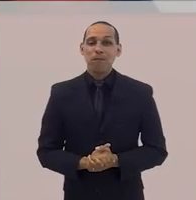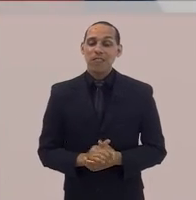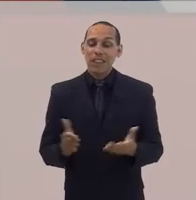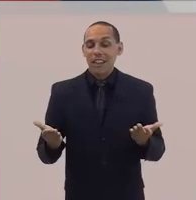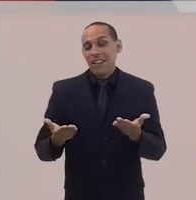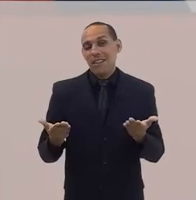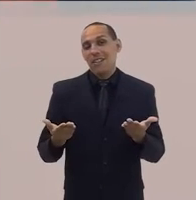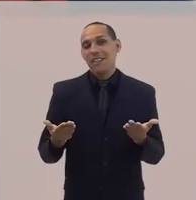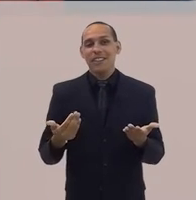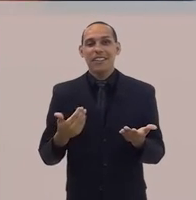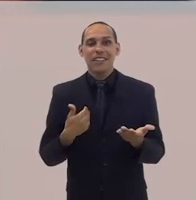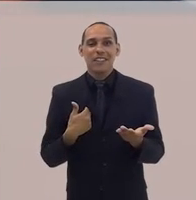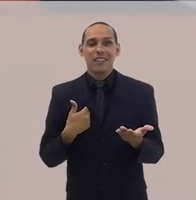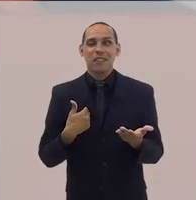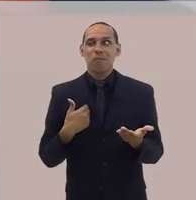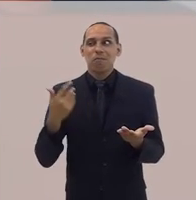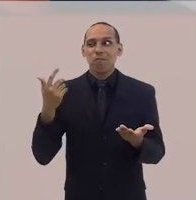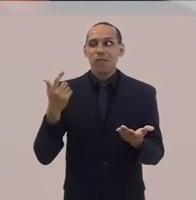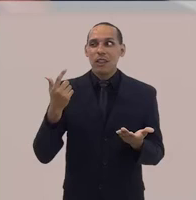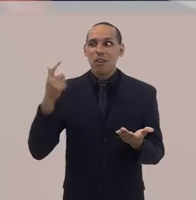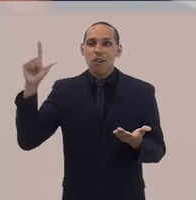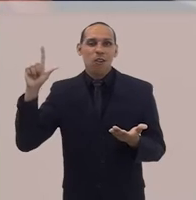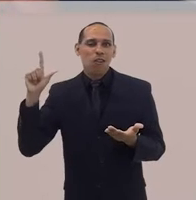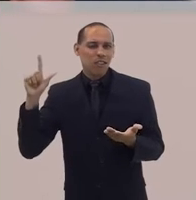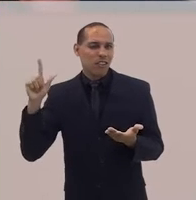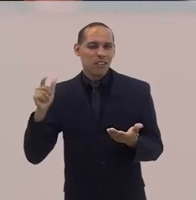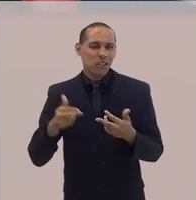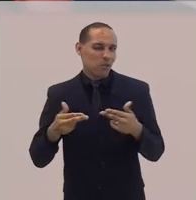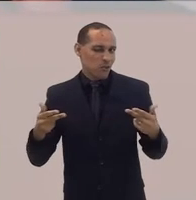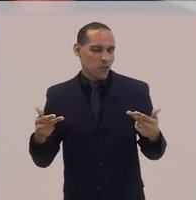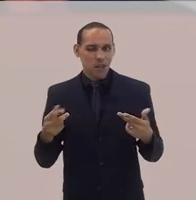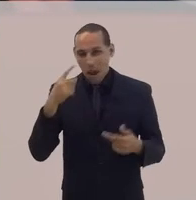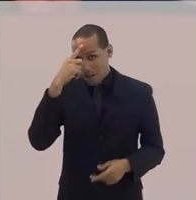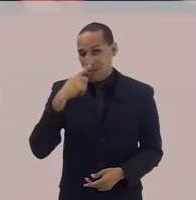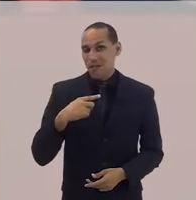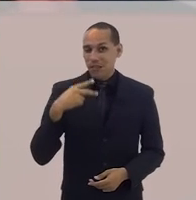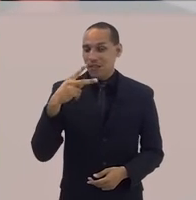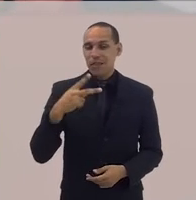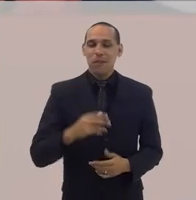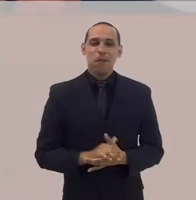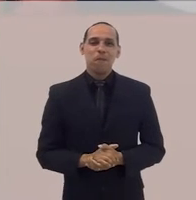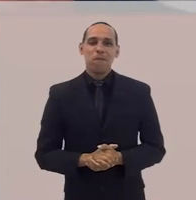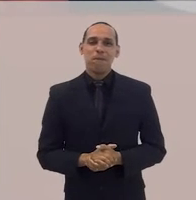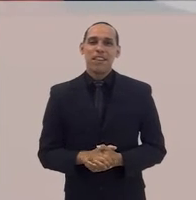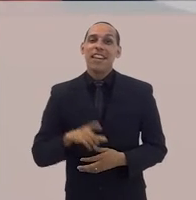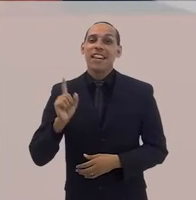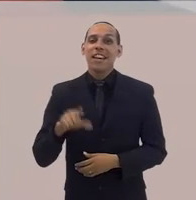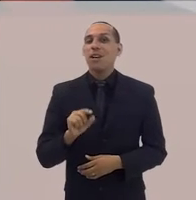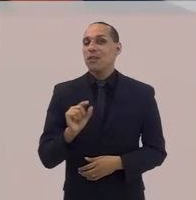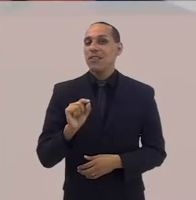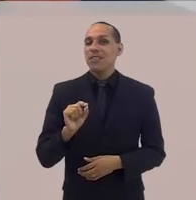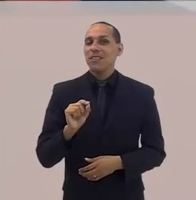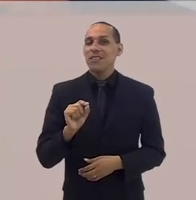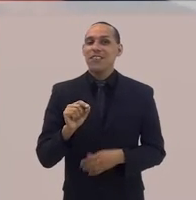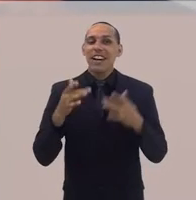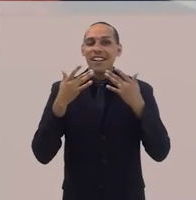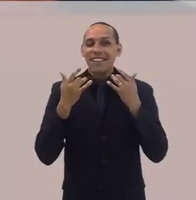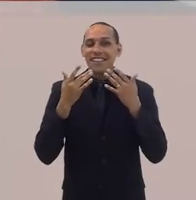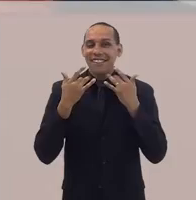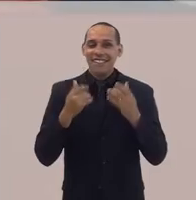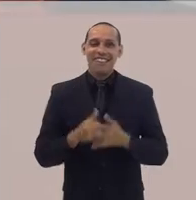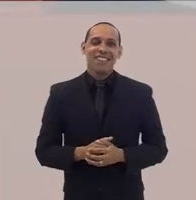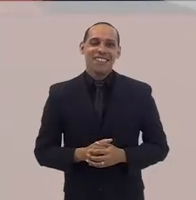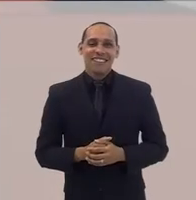quero passar um pouquinho por um outro lado do seu perfil, que é o lado do